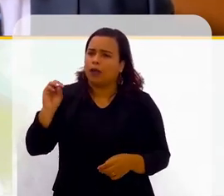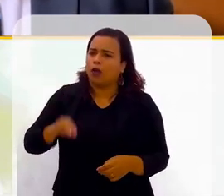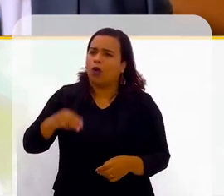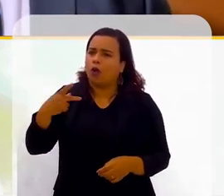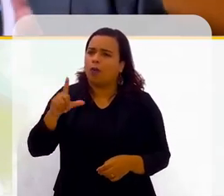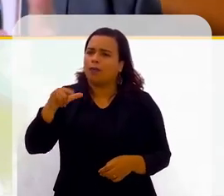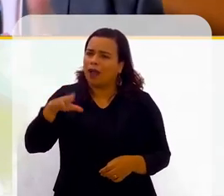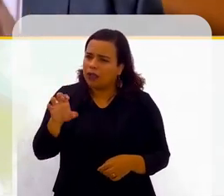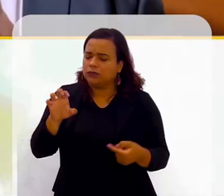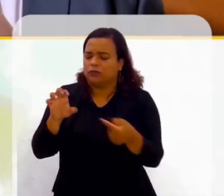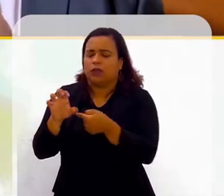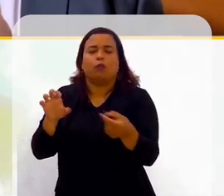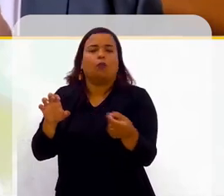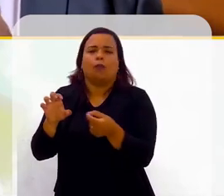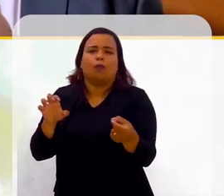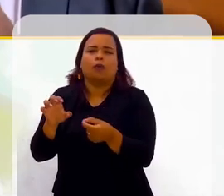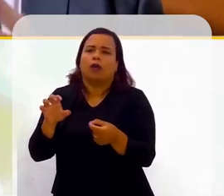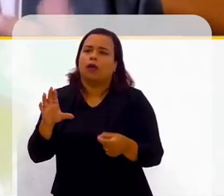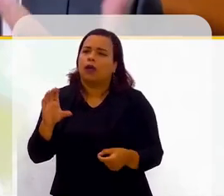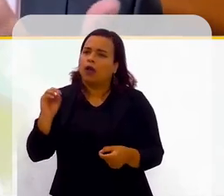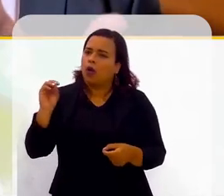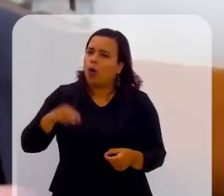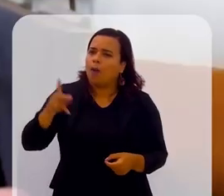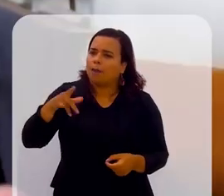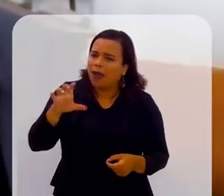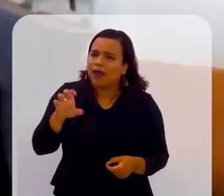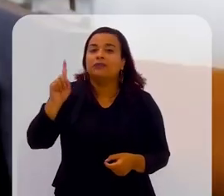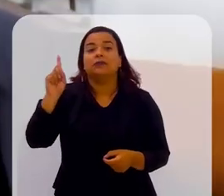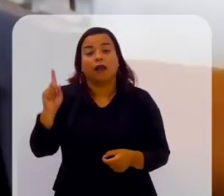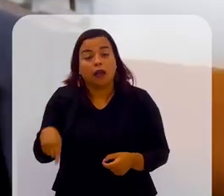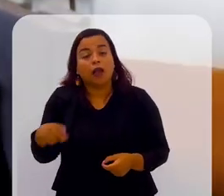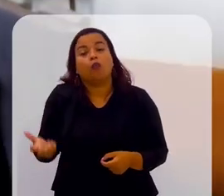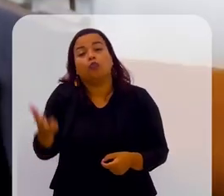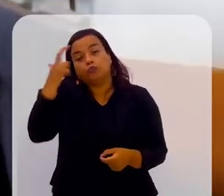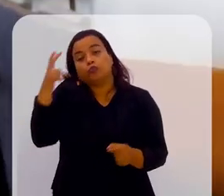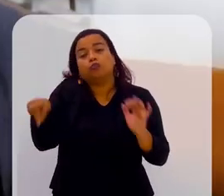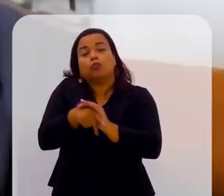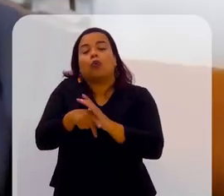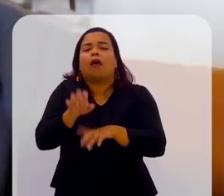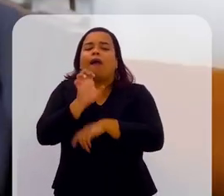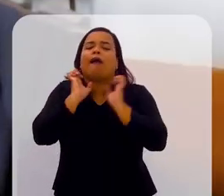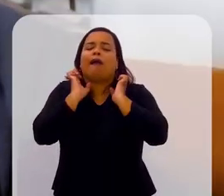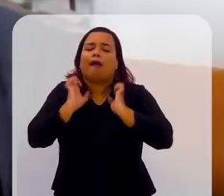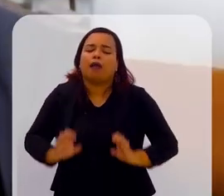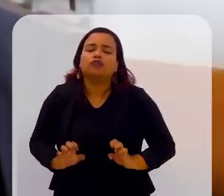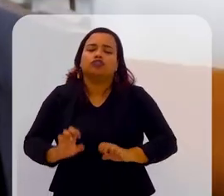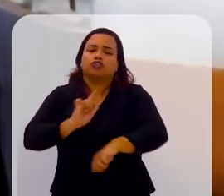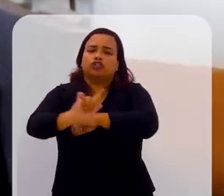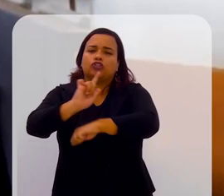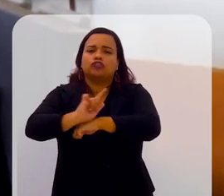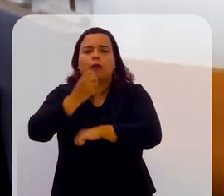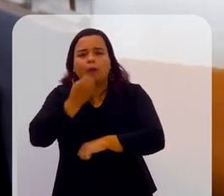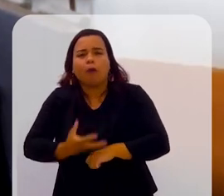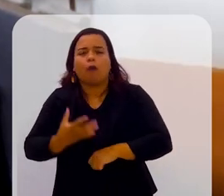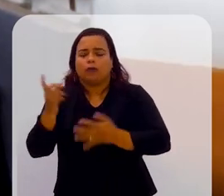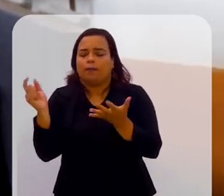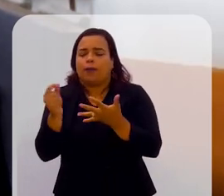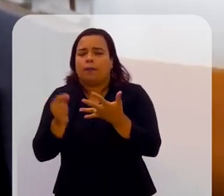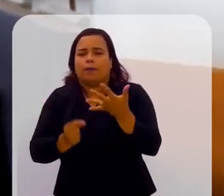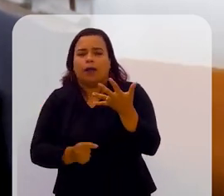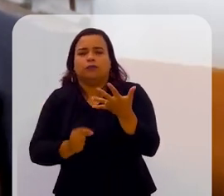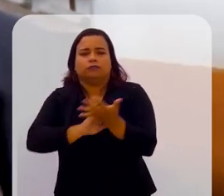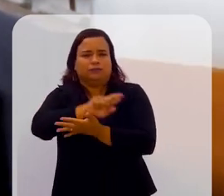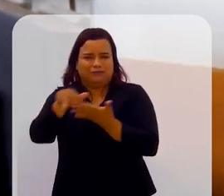Isso. Então, assim, Compliance é uma cultura de ética e de boa gestão e boas práticas de